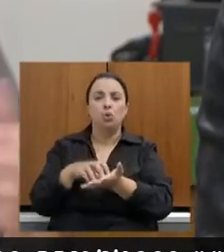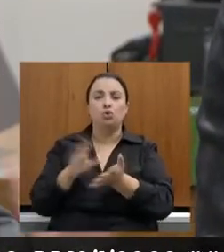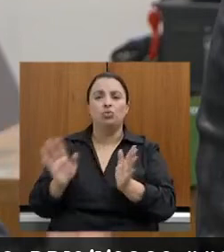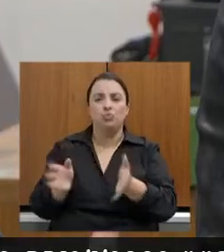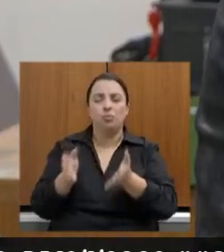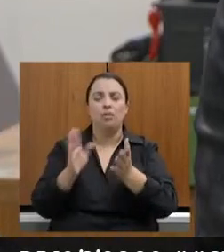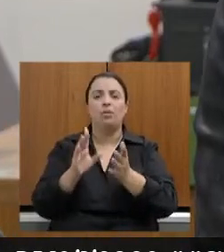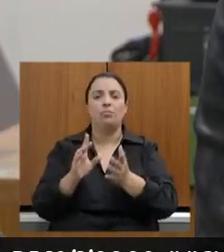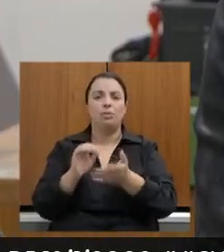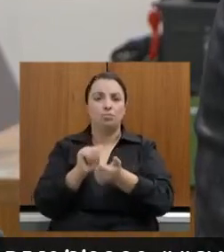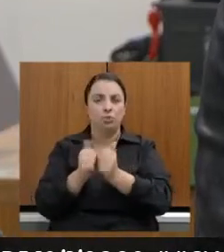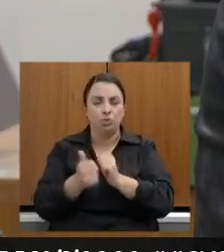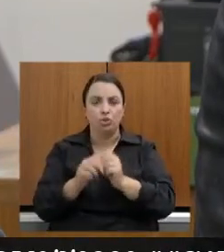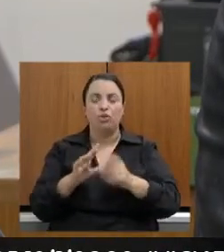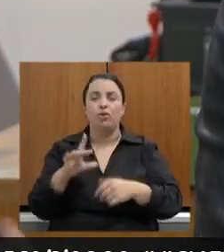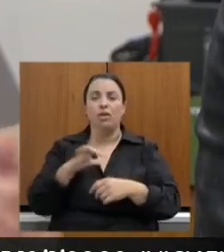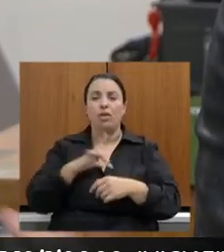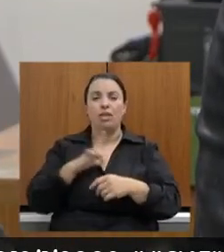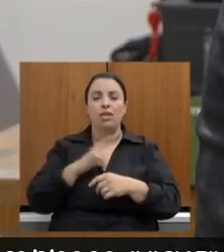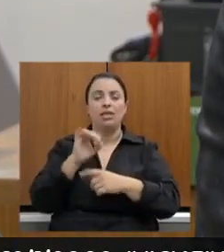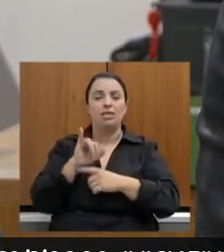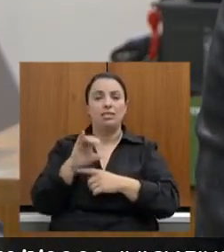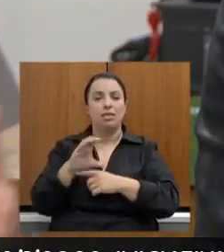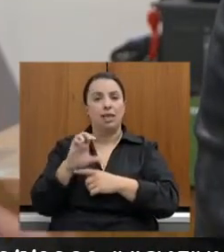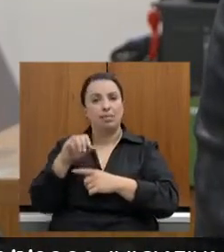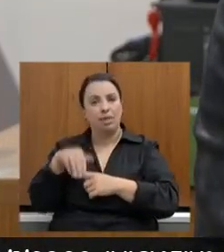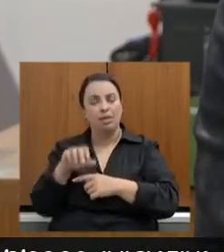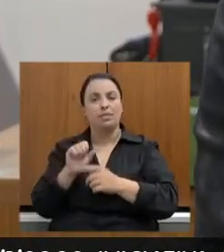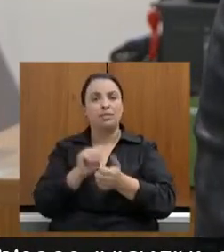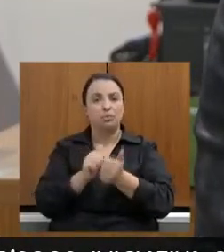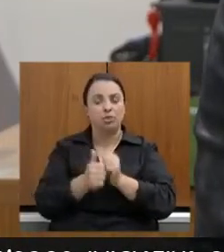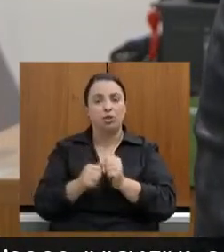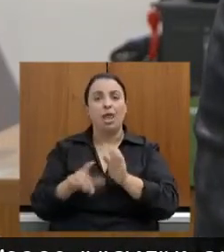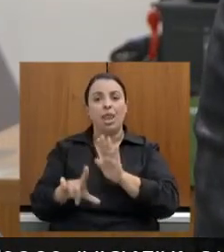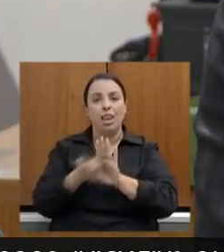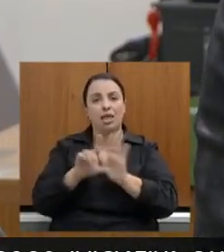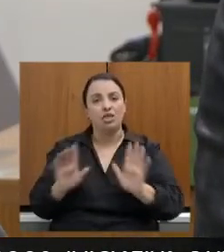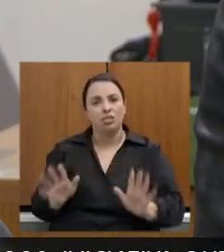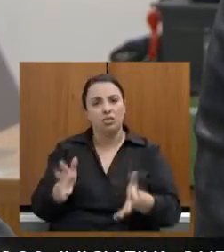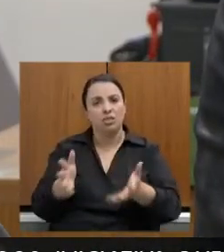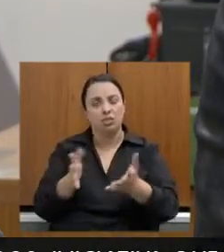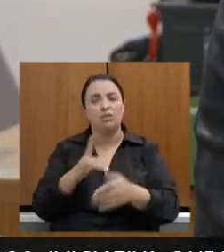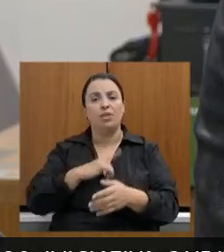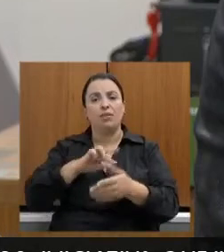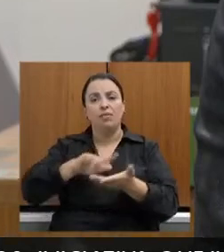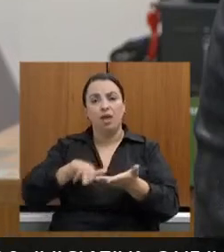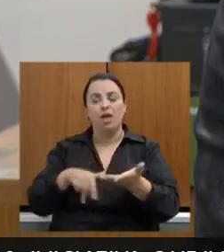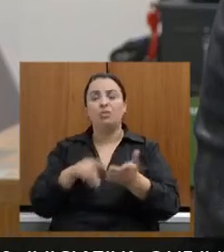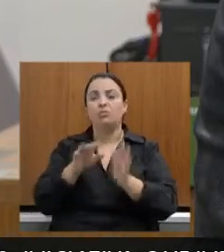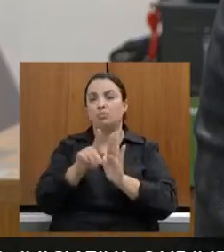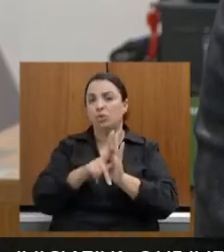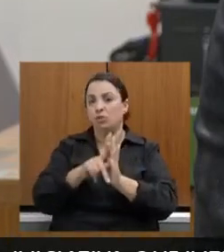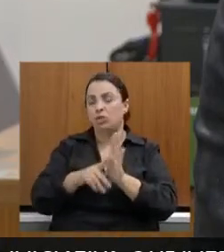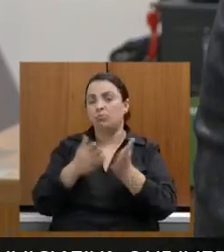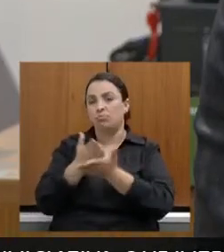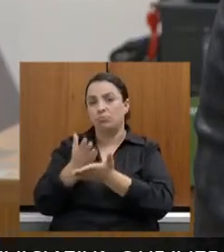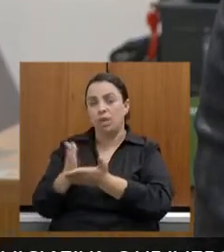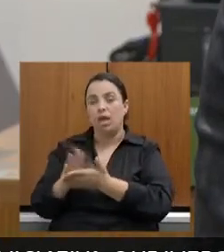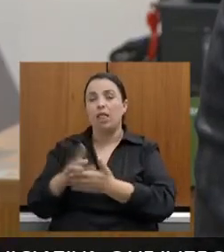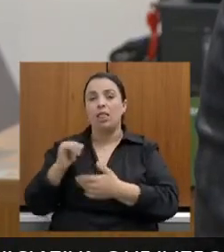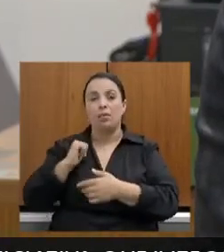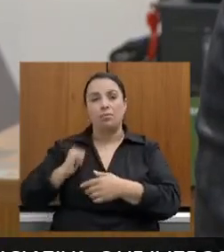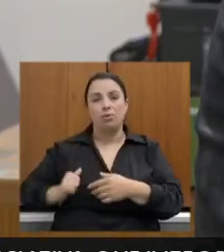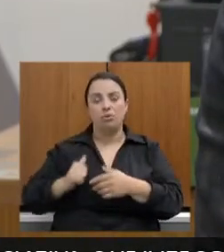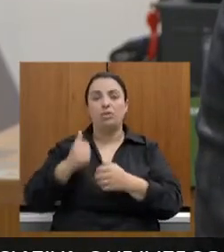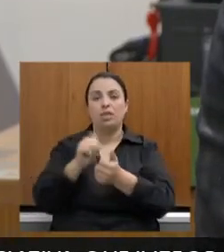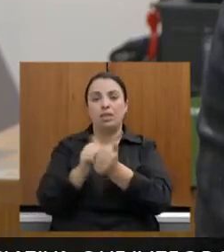o próprio ICMS Esportivo, Lei de Incentivo, vários projetos aprovados. Bolsa Atleta, nós temos um edital especificamente para